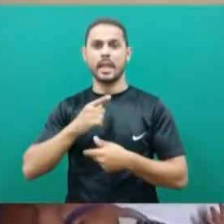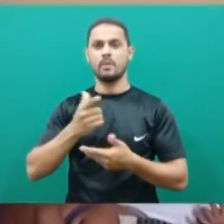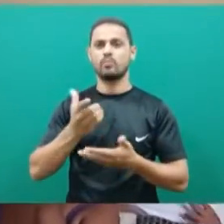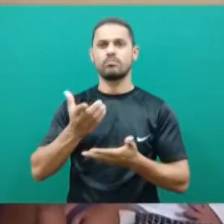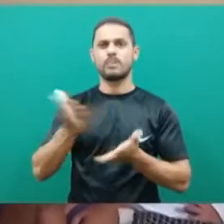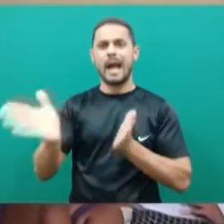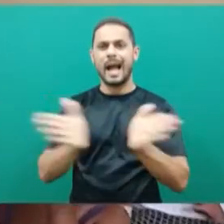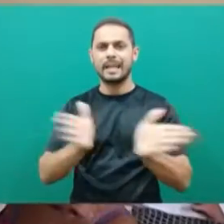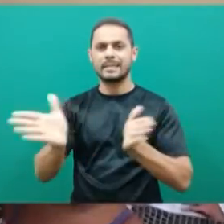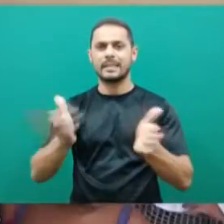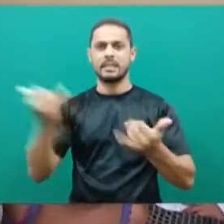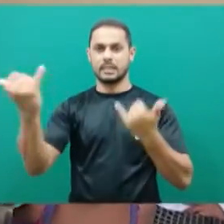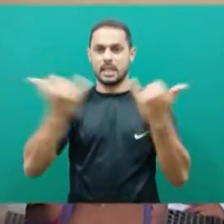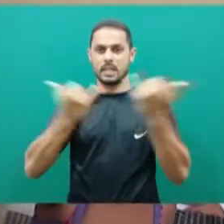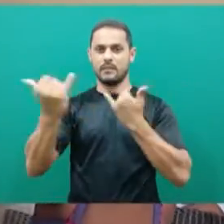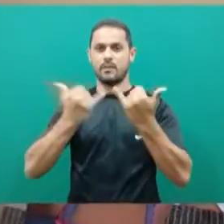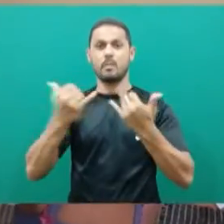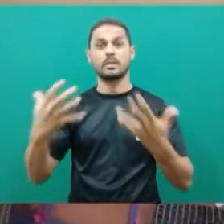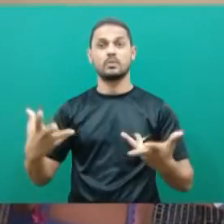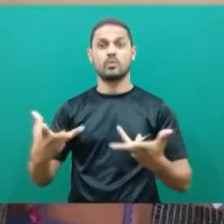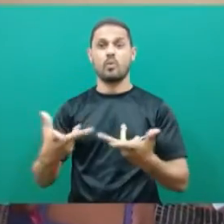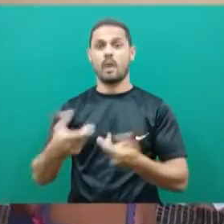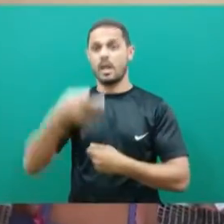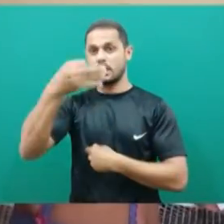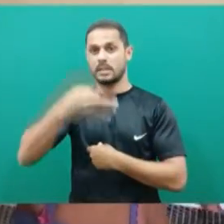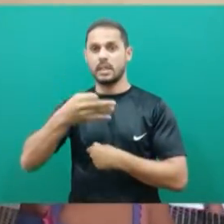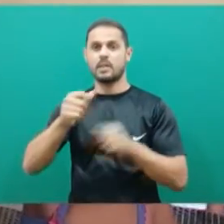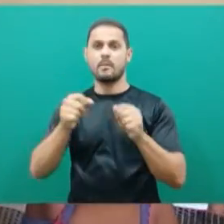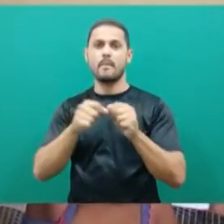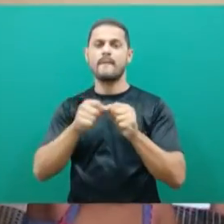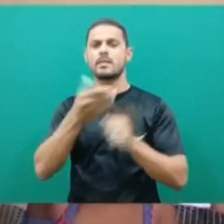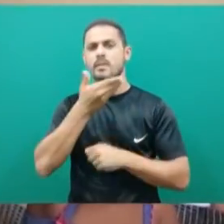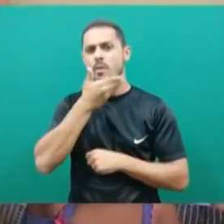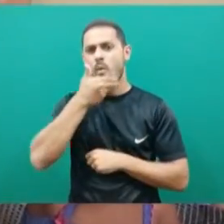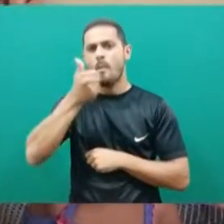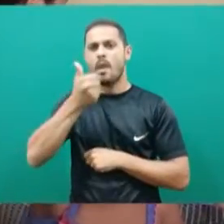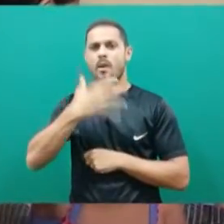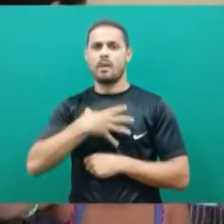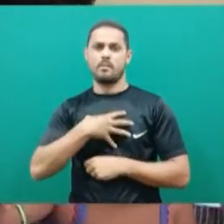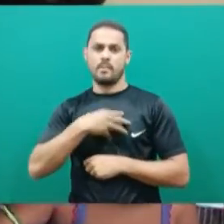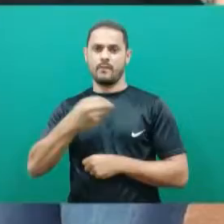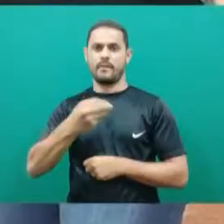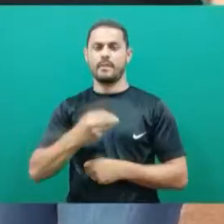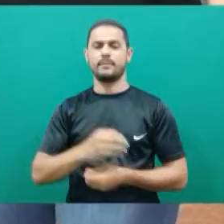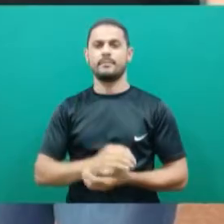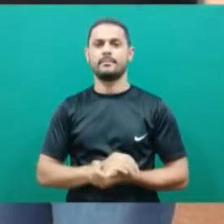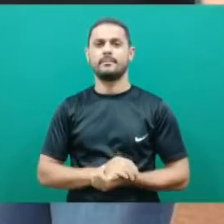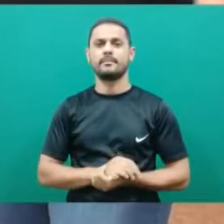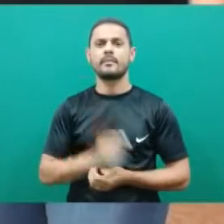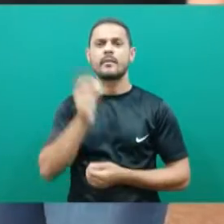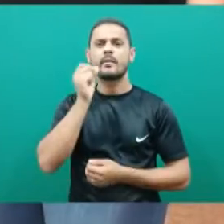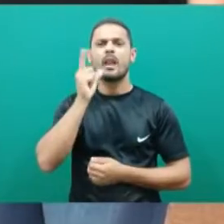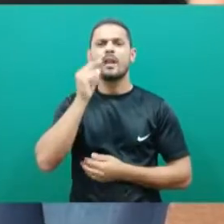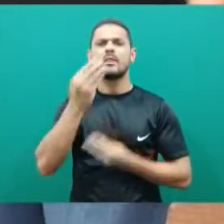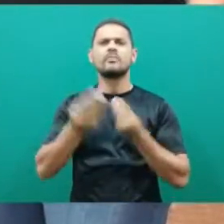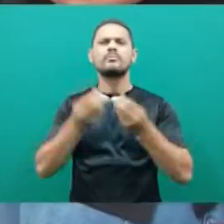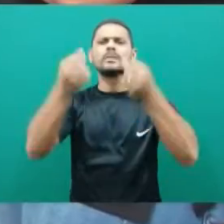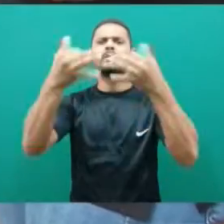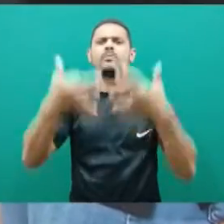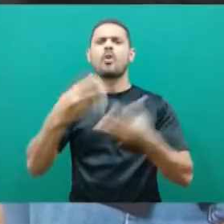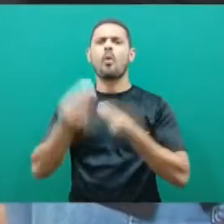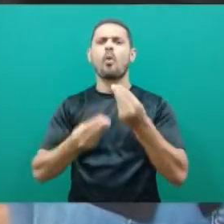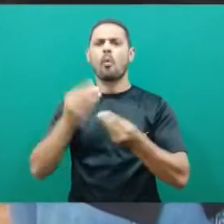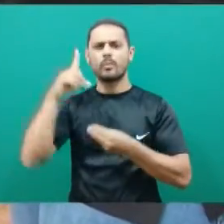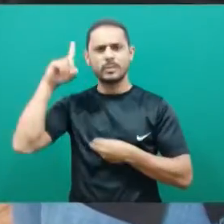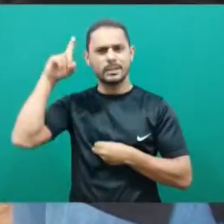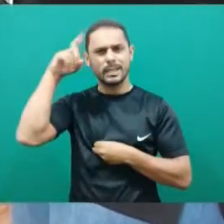às informações corretas para fazer o melhor pela criança. A Alexandra acrescenta o quão difícil é